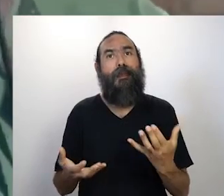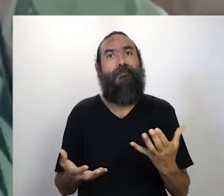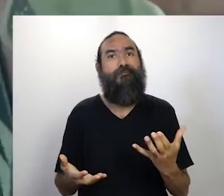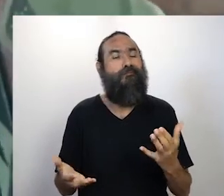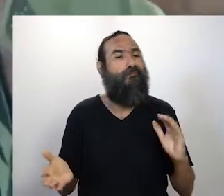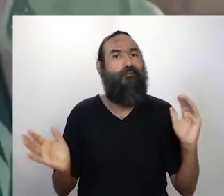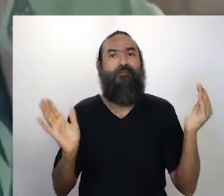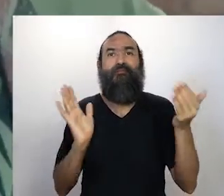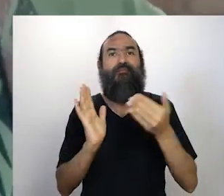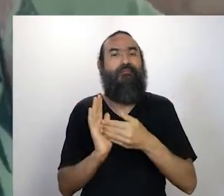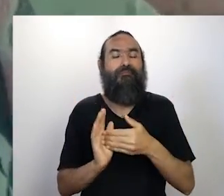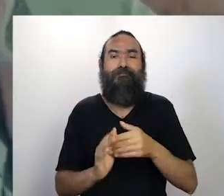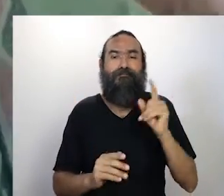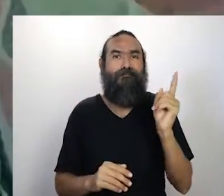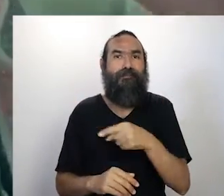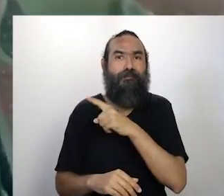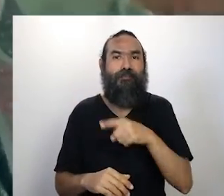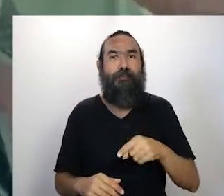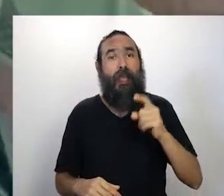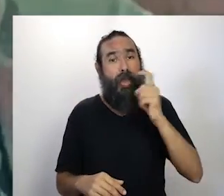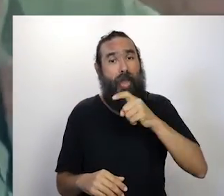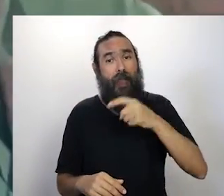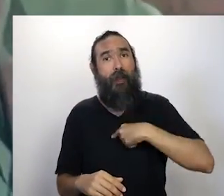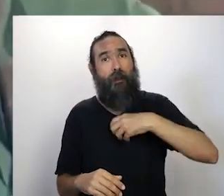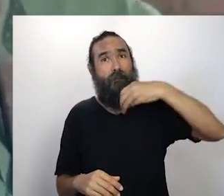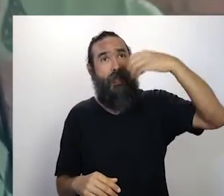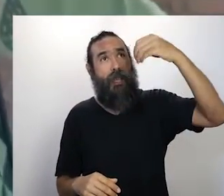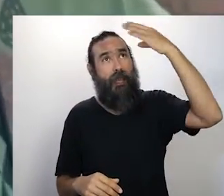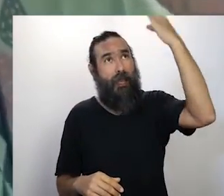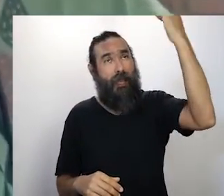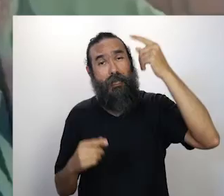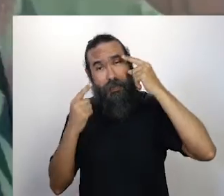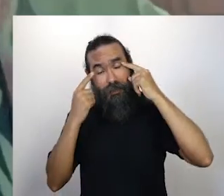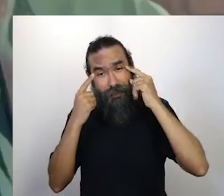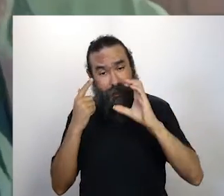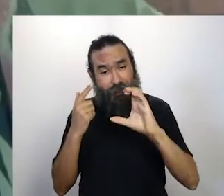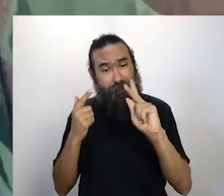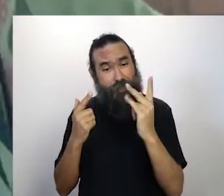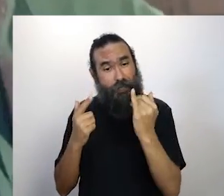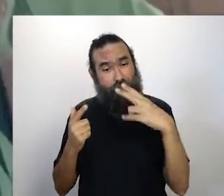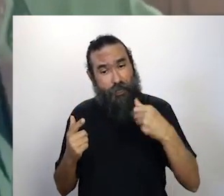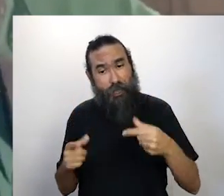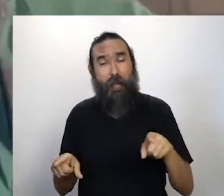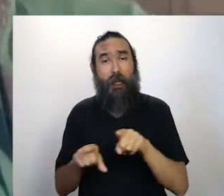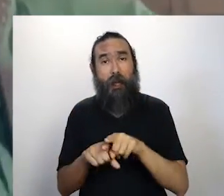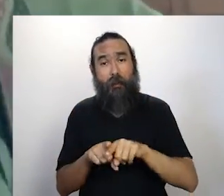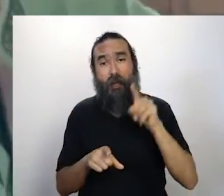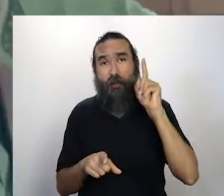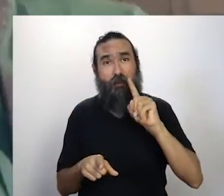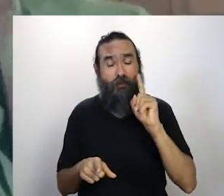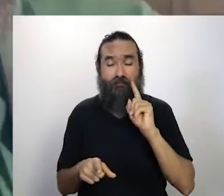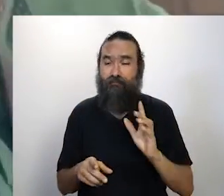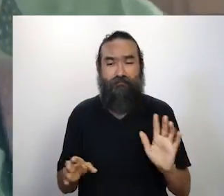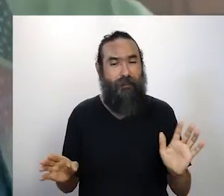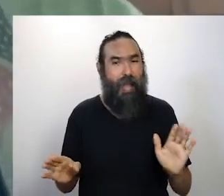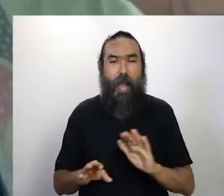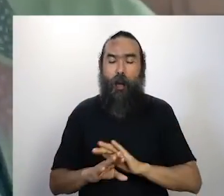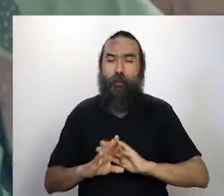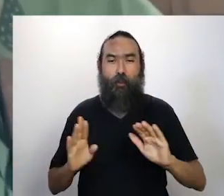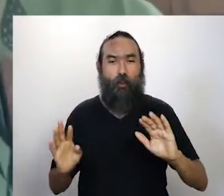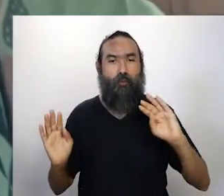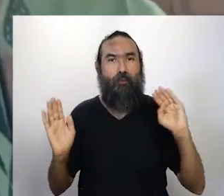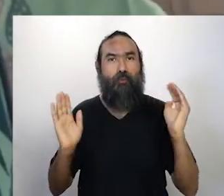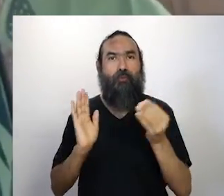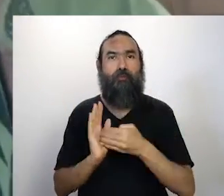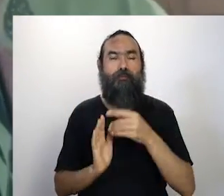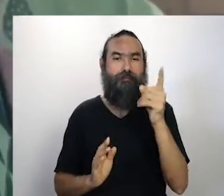e tudo caiu, né? Viagens internacionais, tinha uma viagem para a China, viagem para os Estados Unidos, Europa, enfim, tudo caiu, tudo, tudo, tudo, todas as produções, todas